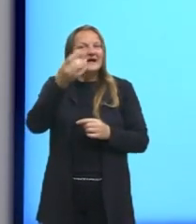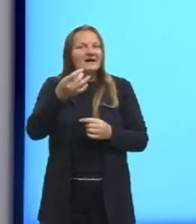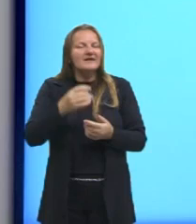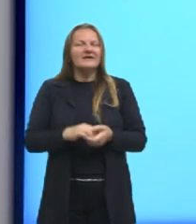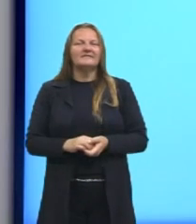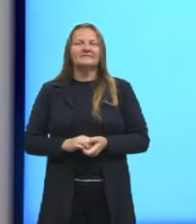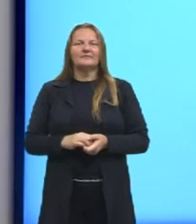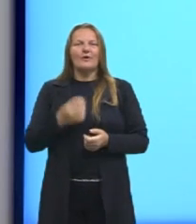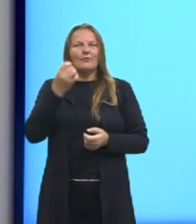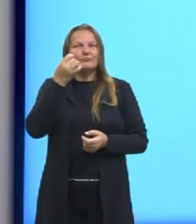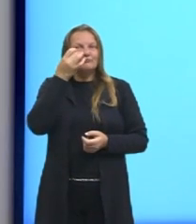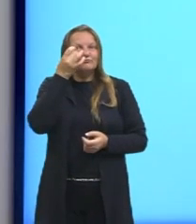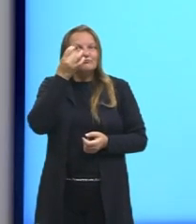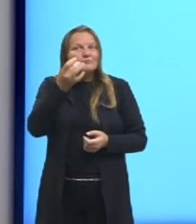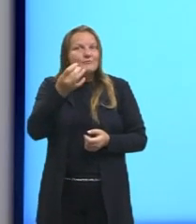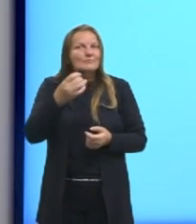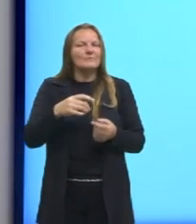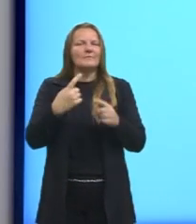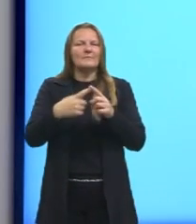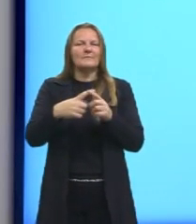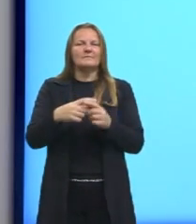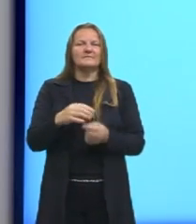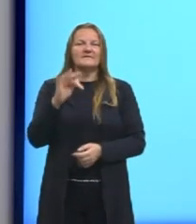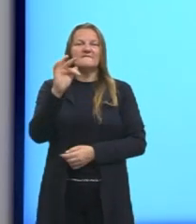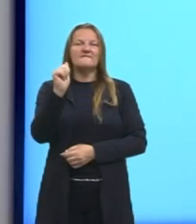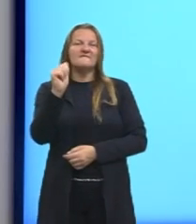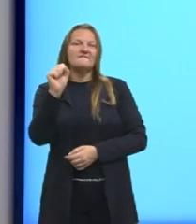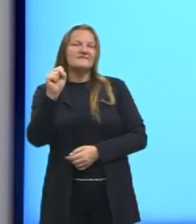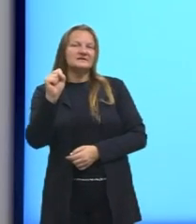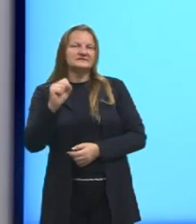alertando os fãs a respeito disso. Certo?